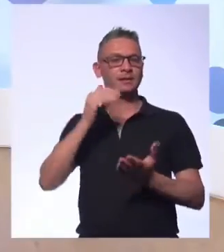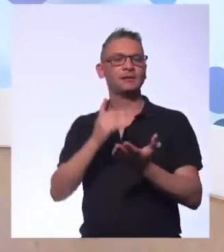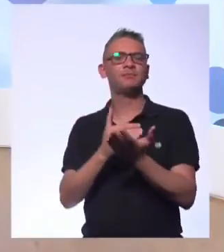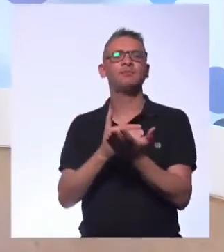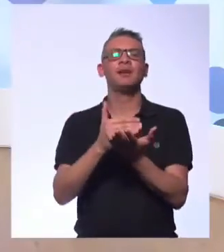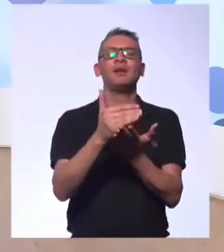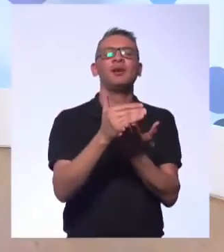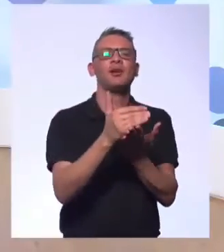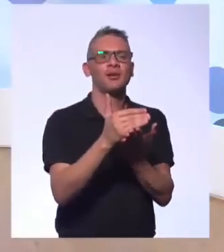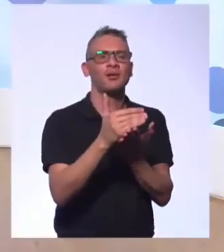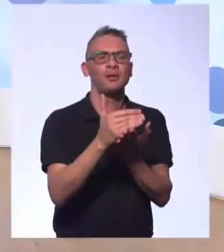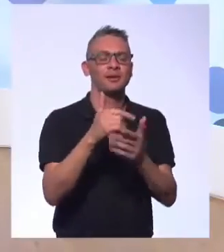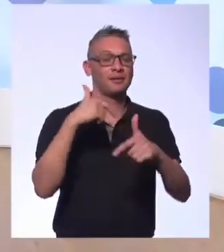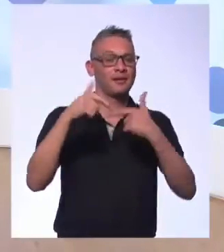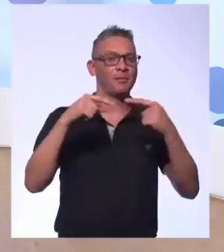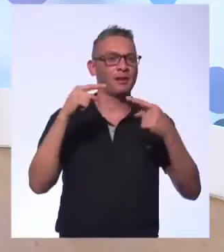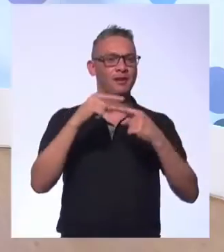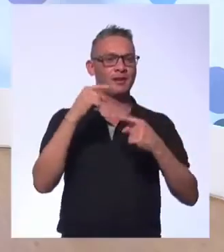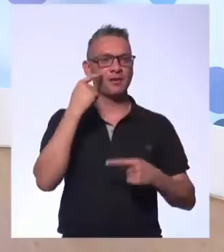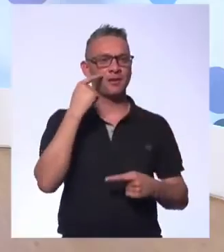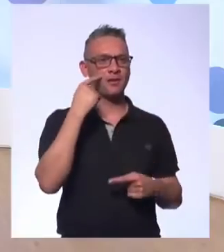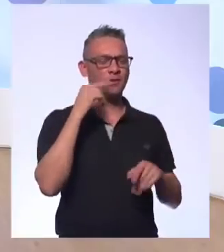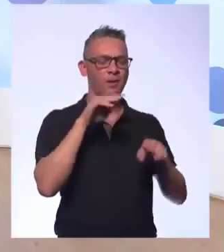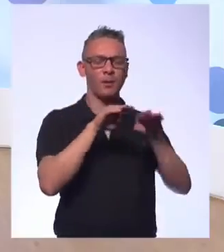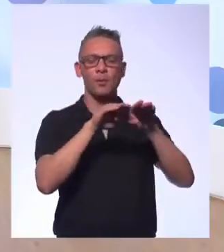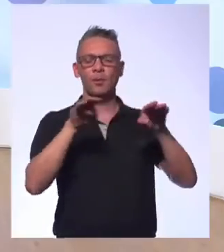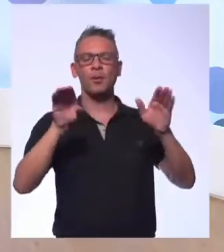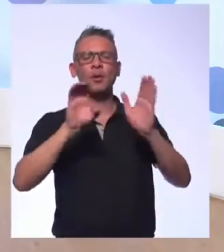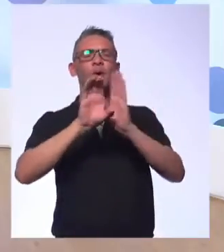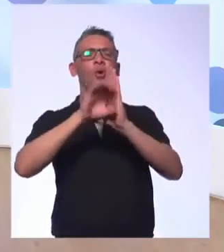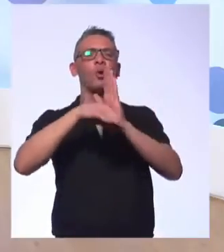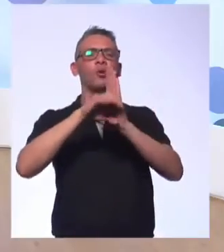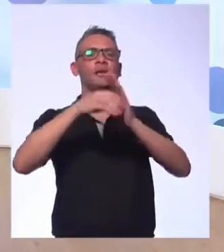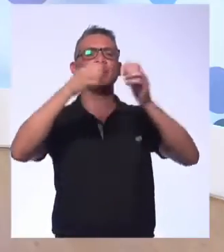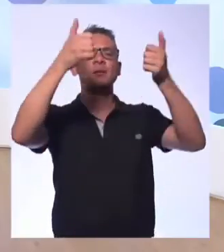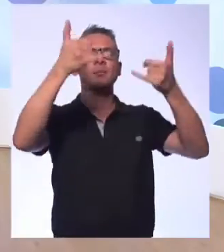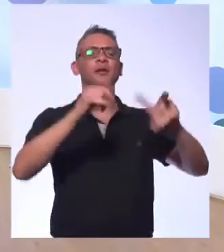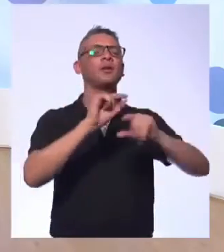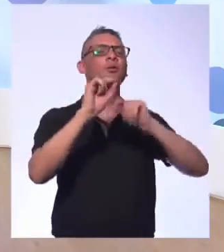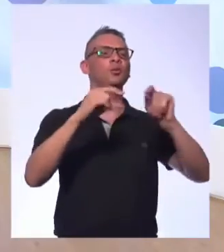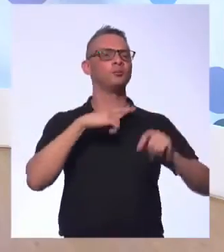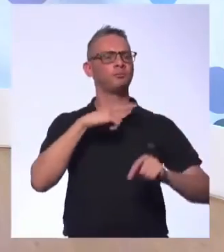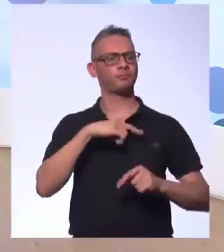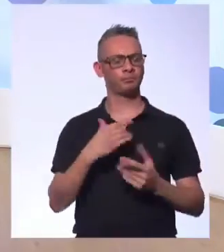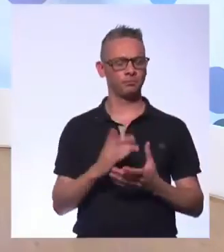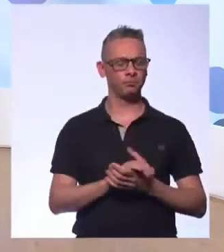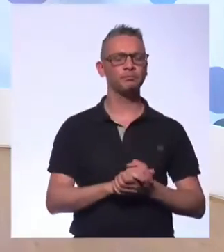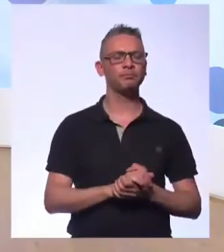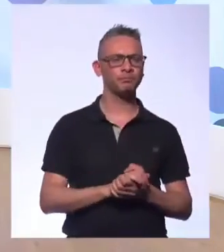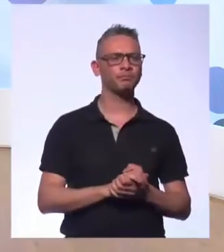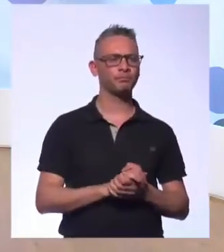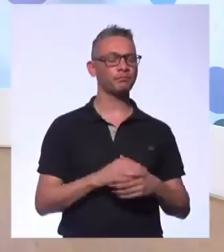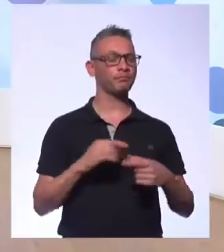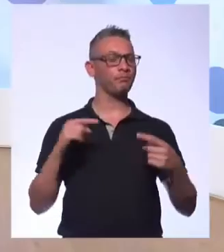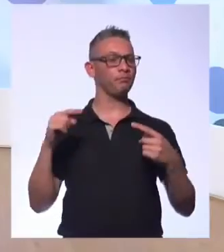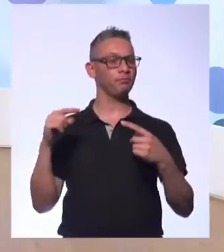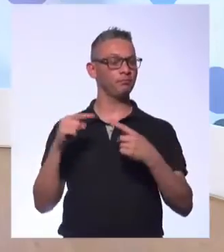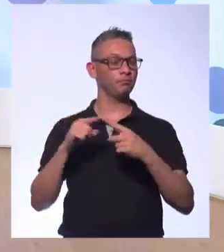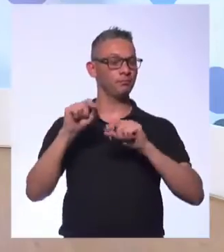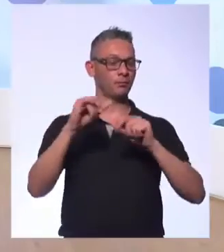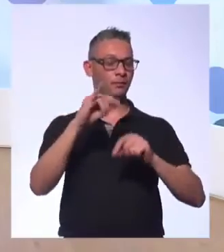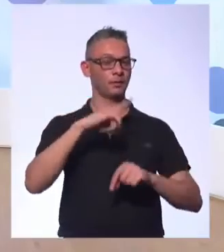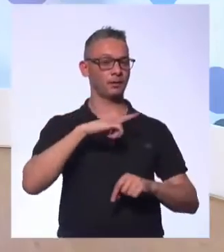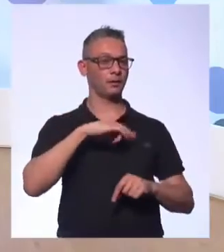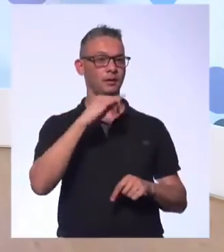trazer a base do trabalho, vamos nivelar o conceito. E aí uma das bases que a gente tem, o sentido, não na base literal como ali está